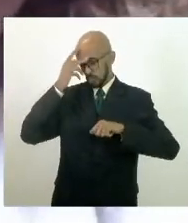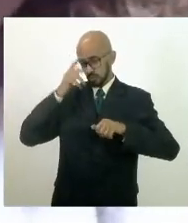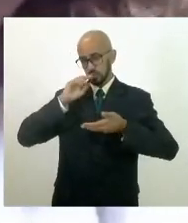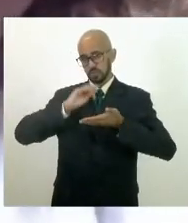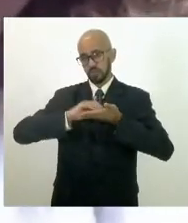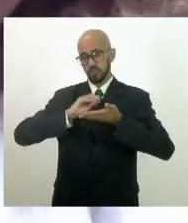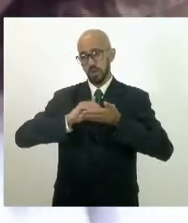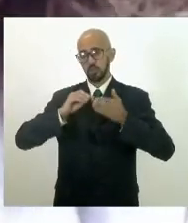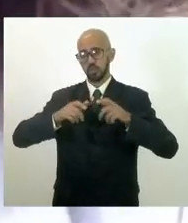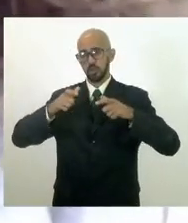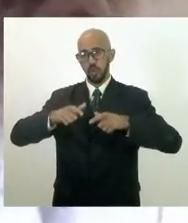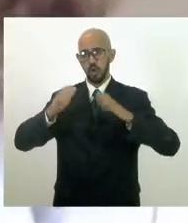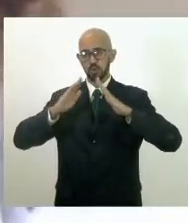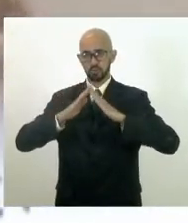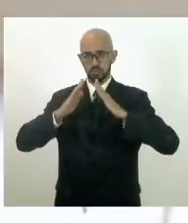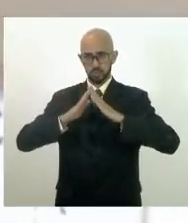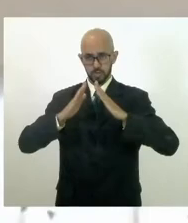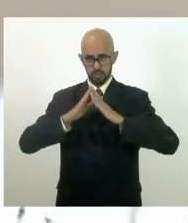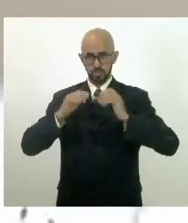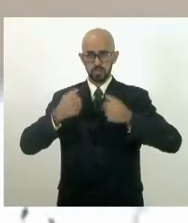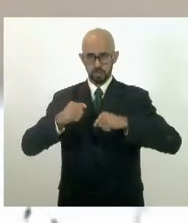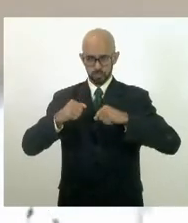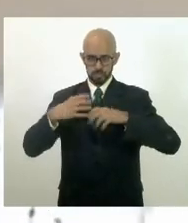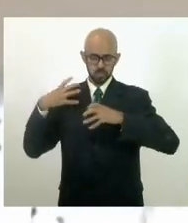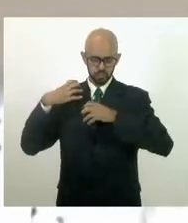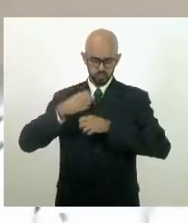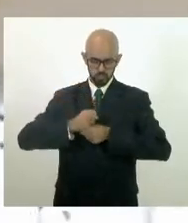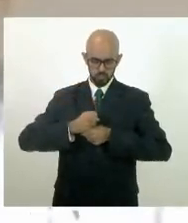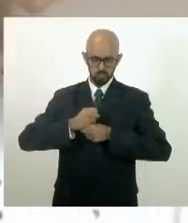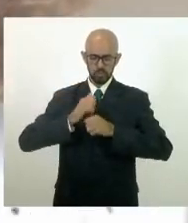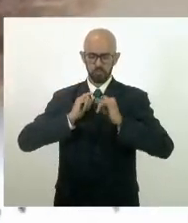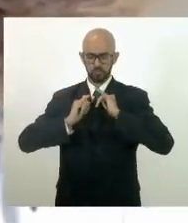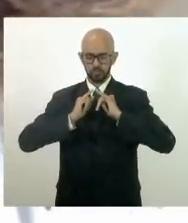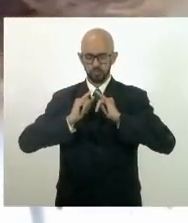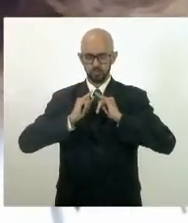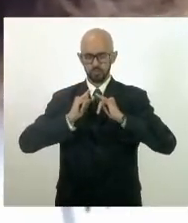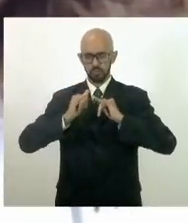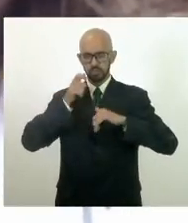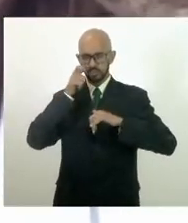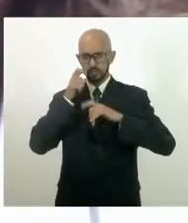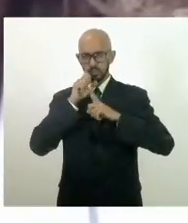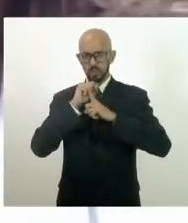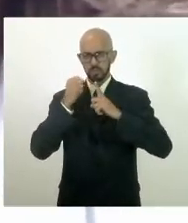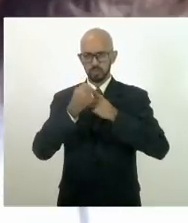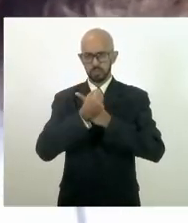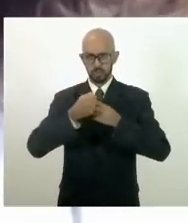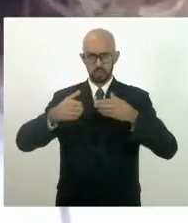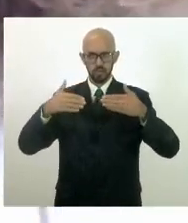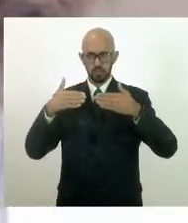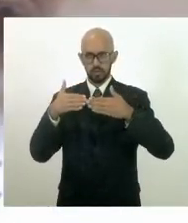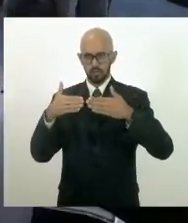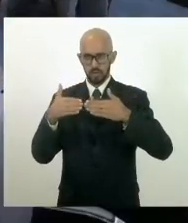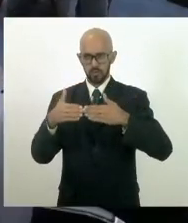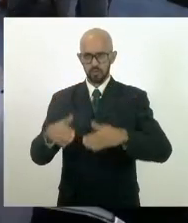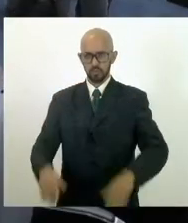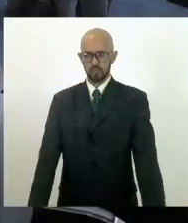dados para refletir sobre formulação de políticas públicas de habitação de interesse social. Parecer favorável.